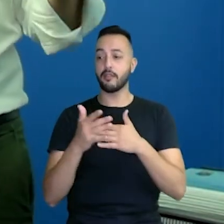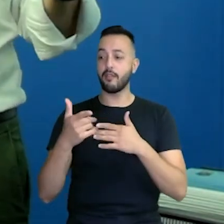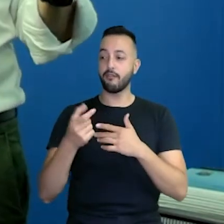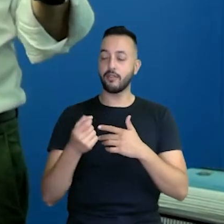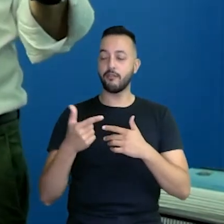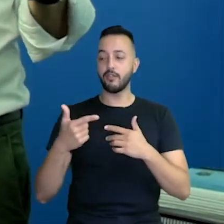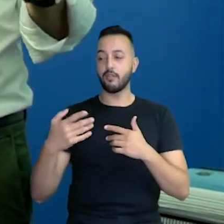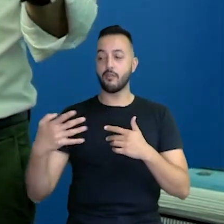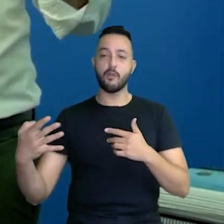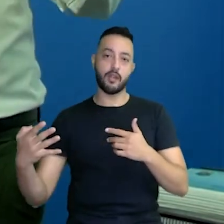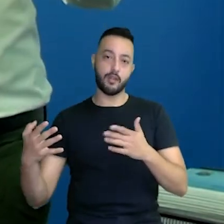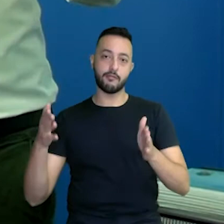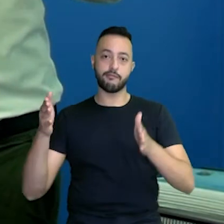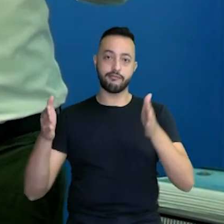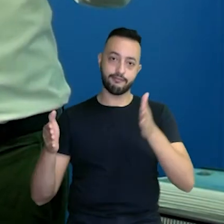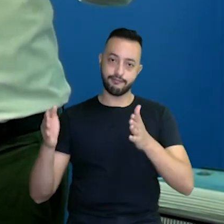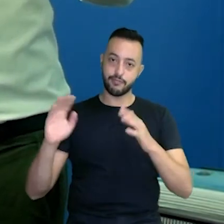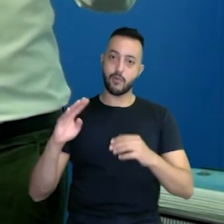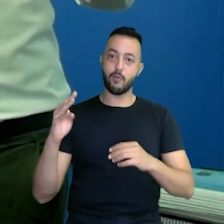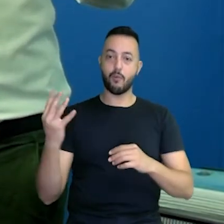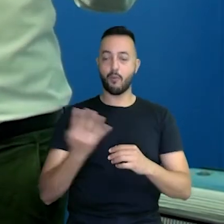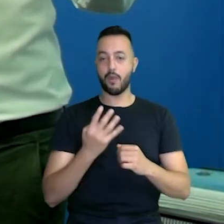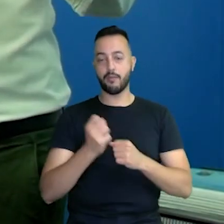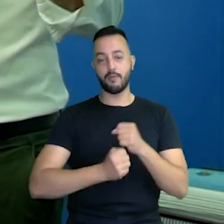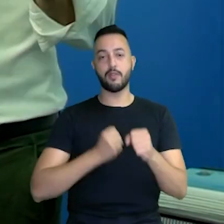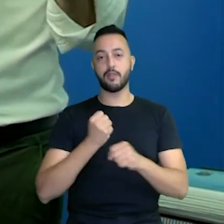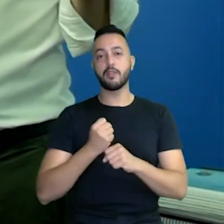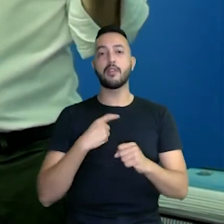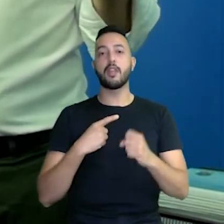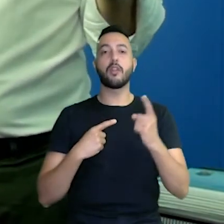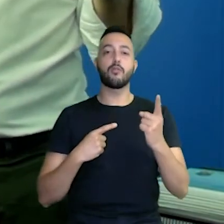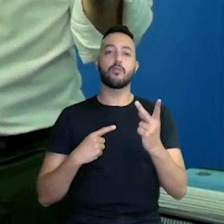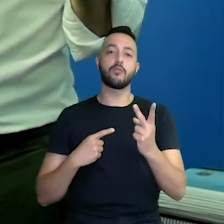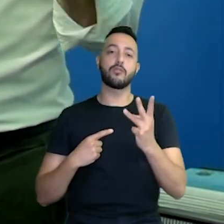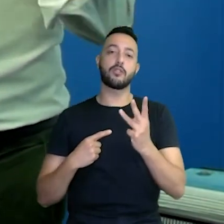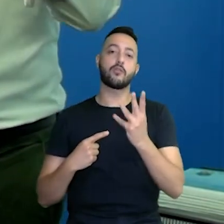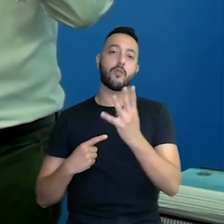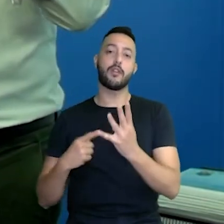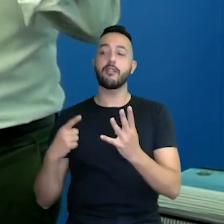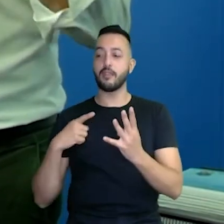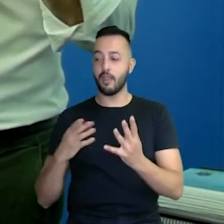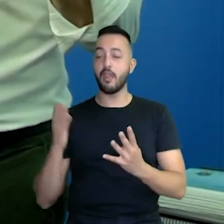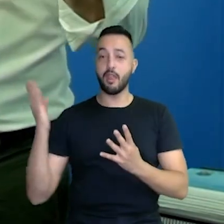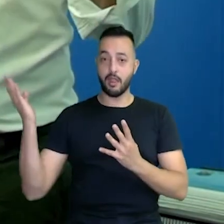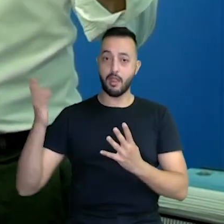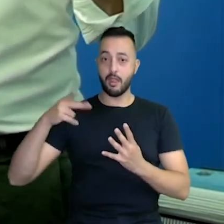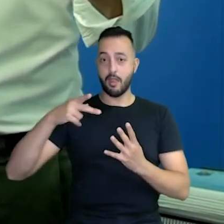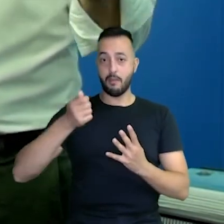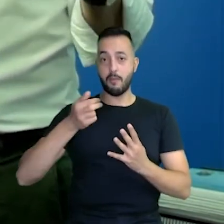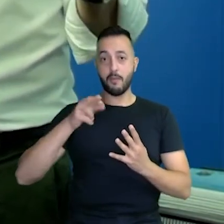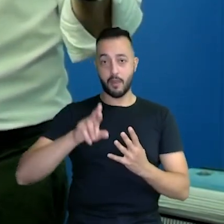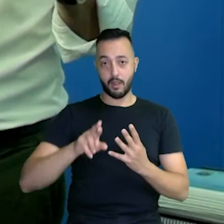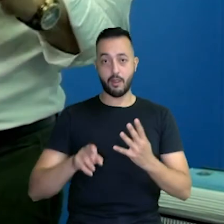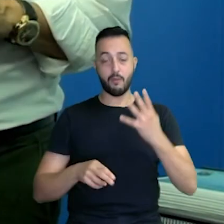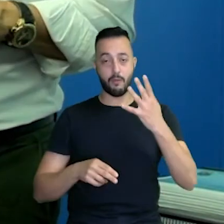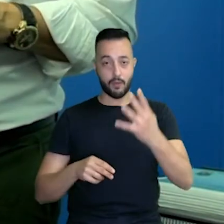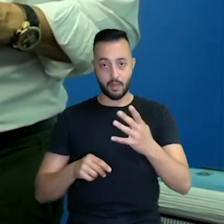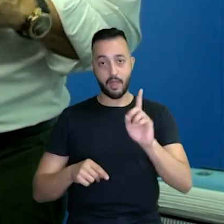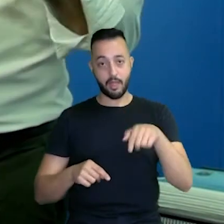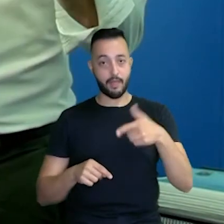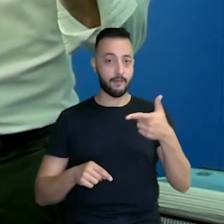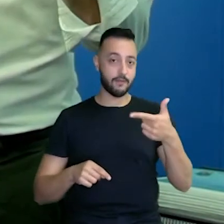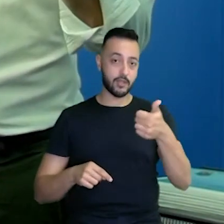para esses quatro anos. Existe o PAH 1, 2, 3, esse é o 4. O PAH 4 é para 2021 a 2024.